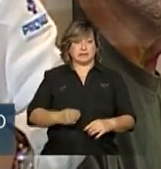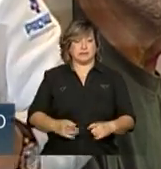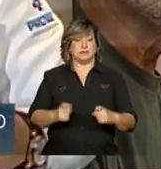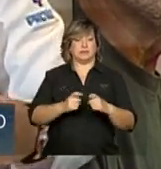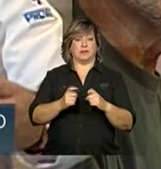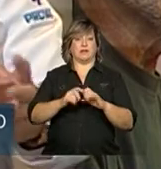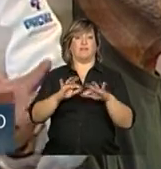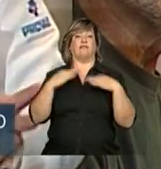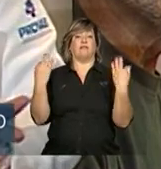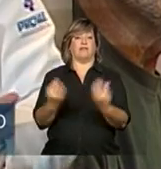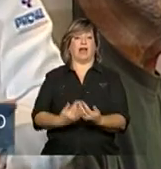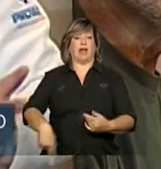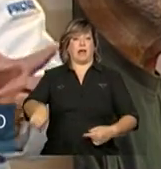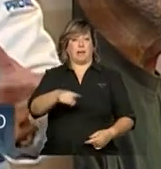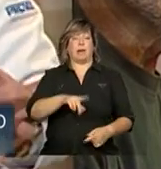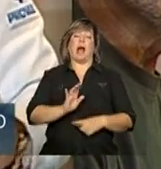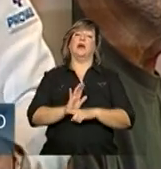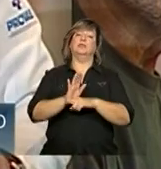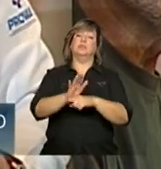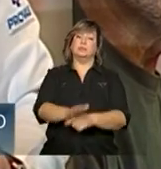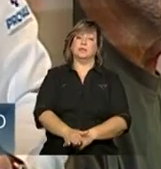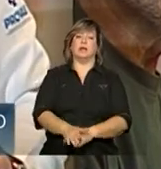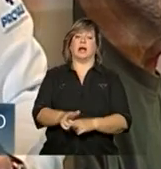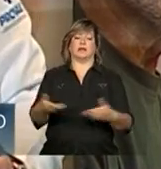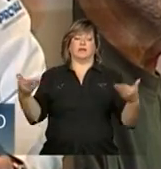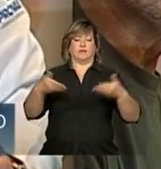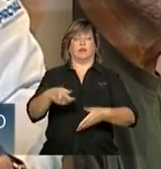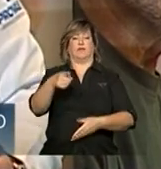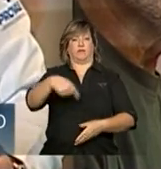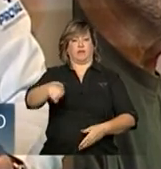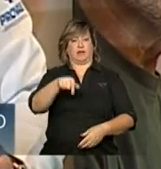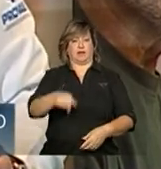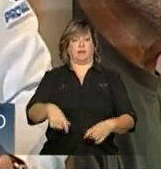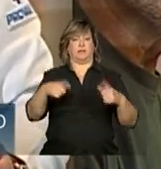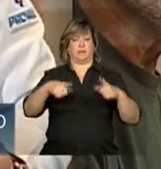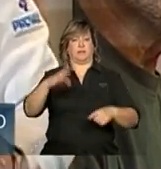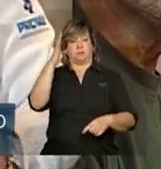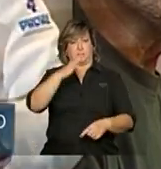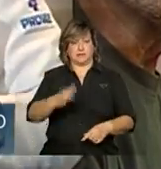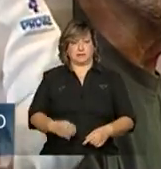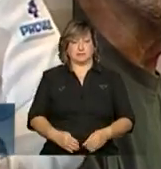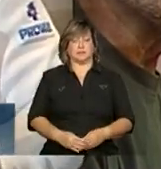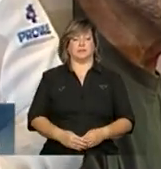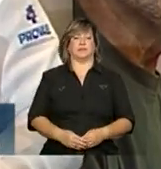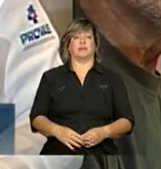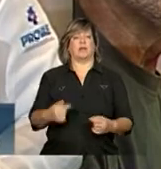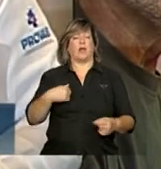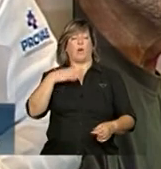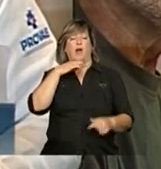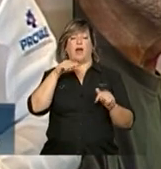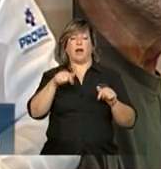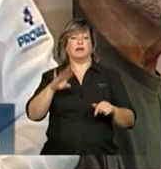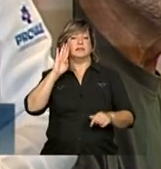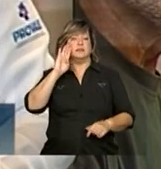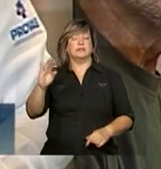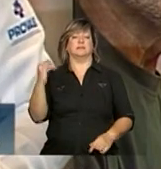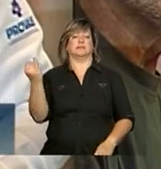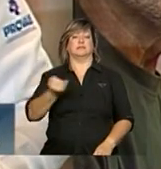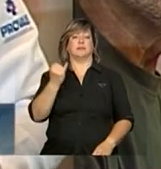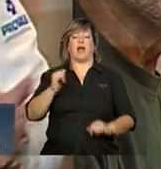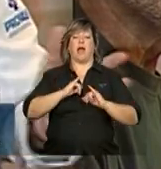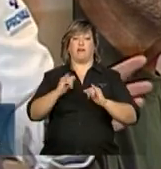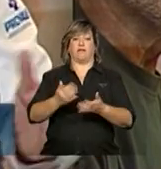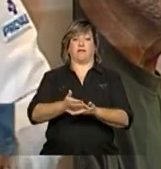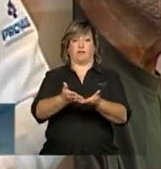evidentemente, ajudar nessa intervenção de vocês no território brasileiro. Essa são, eu acho que a mensagem inicial, dizer,